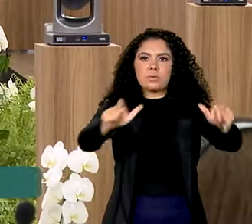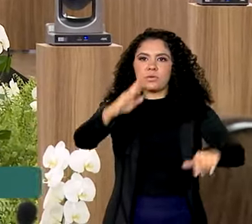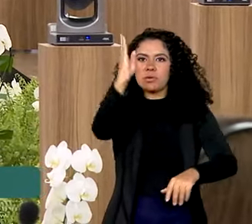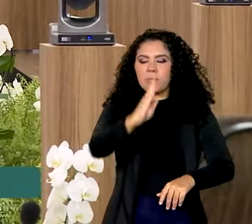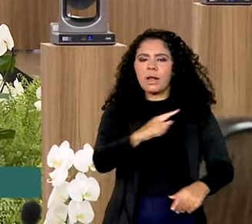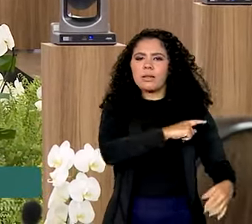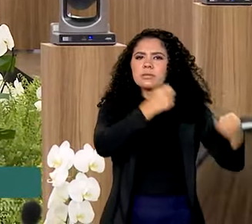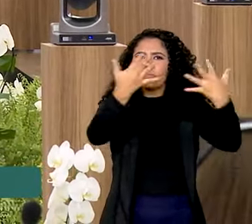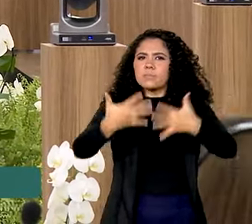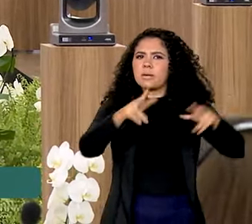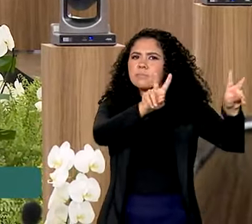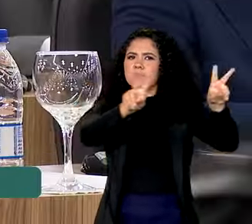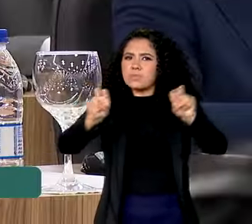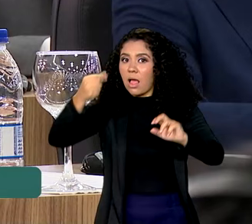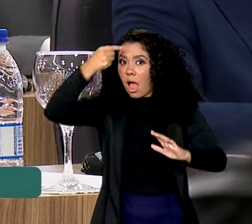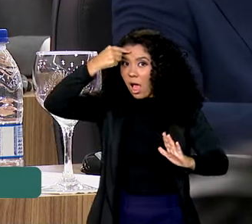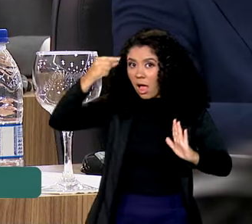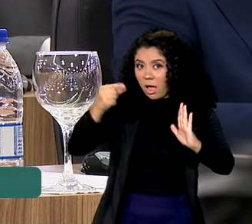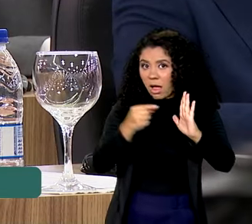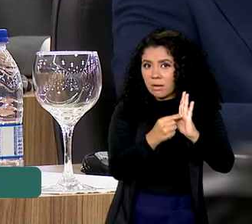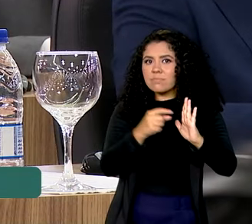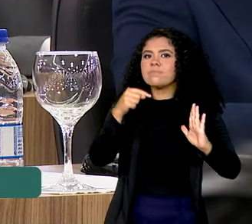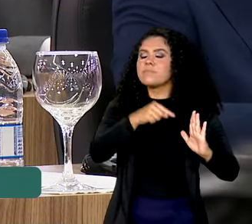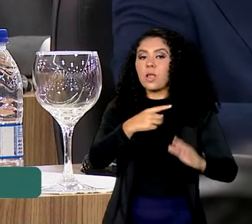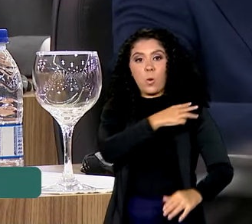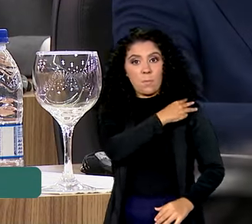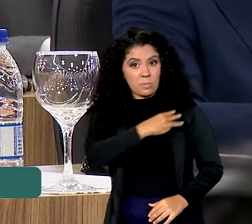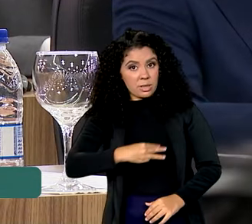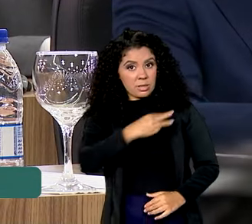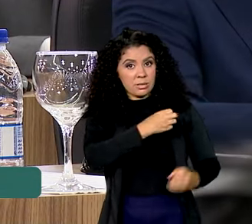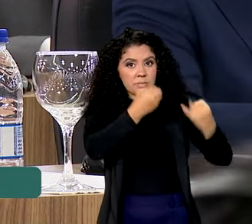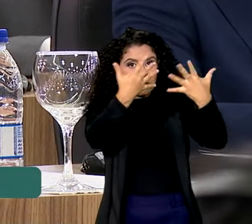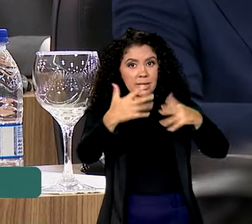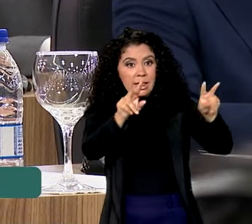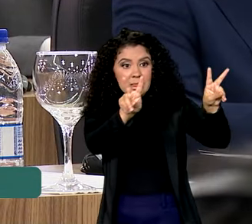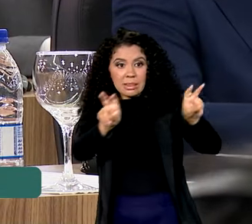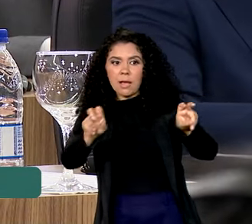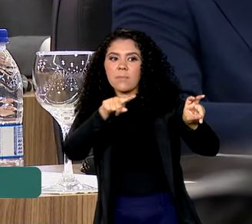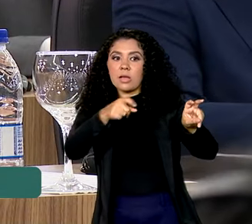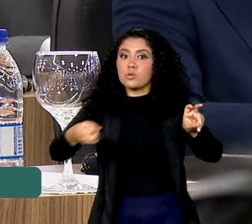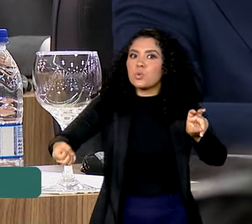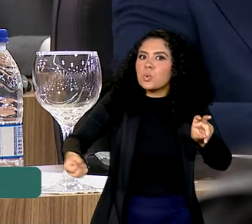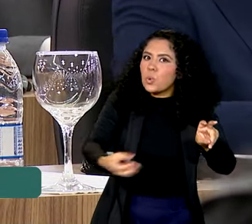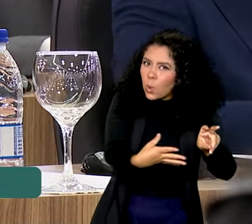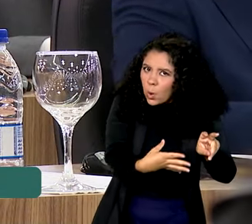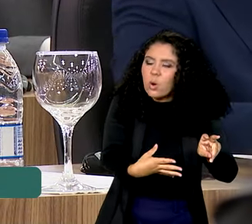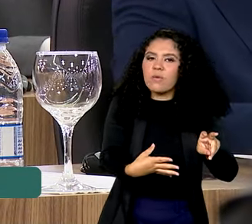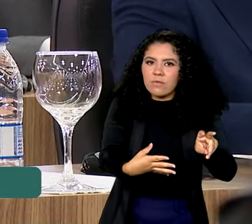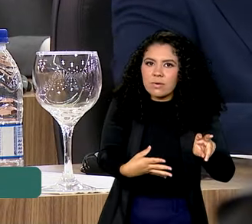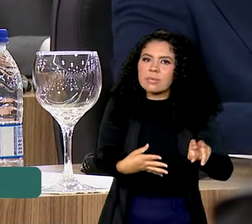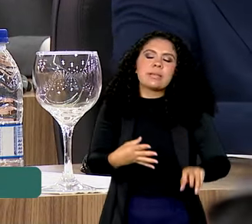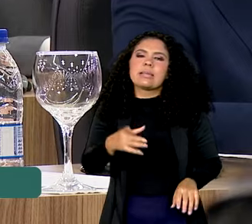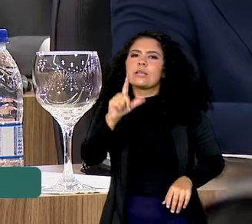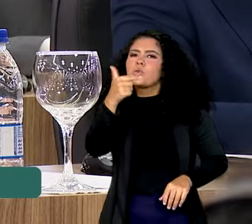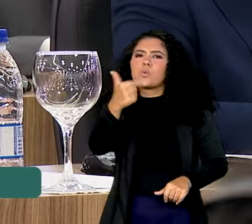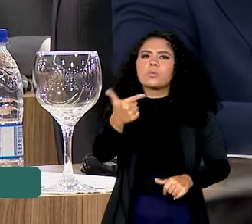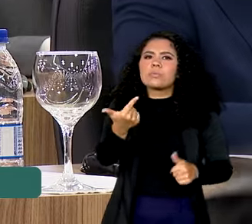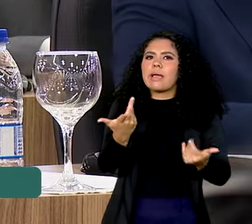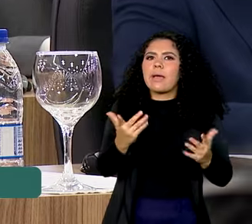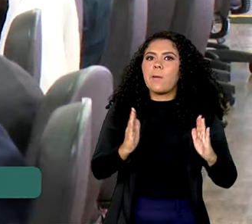inteligência artificial, o ministro afirmou que é um tema recente, ainda sem previsão de